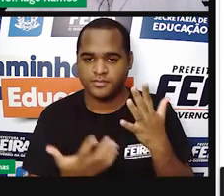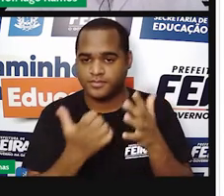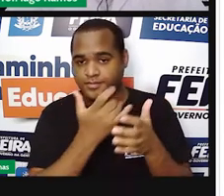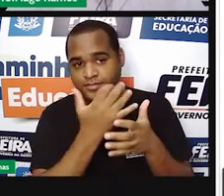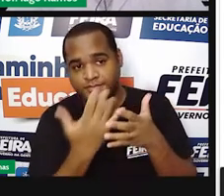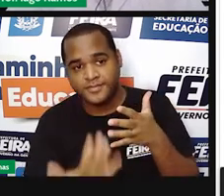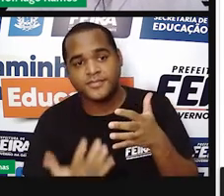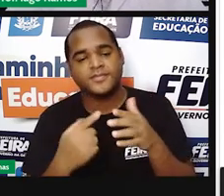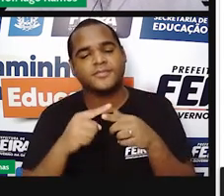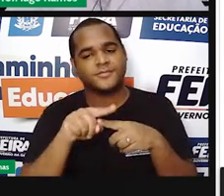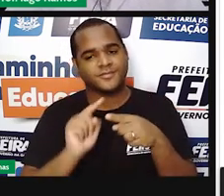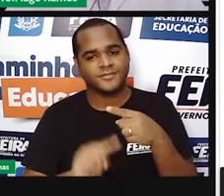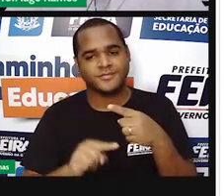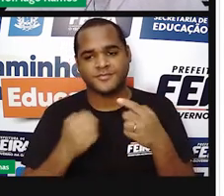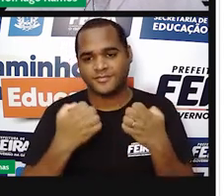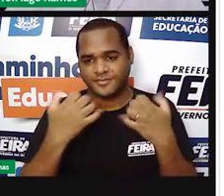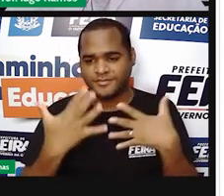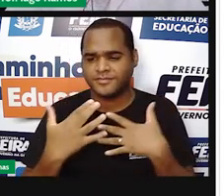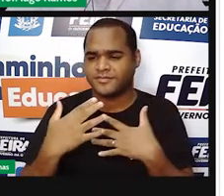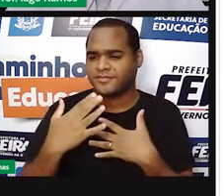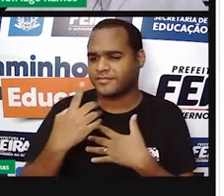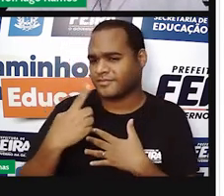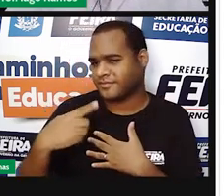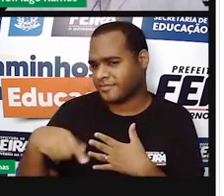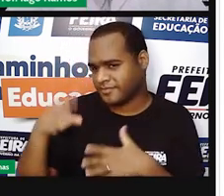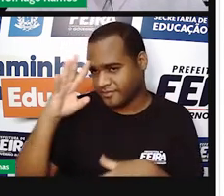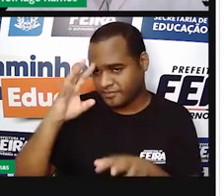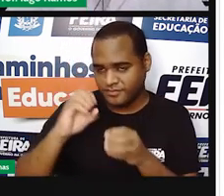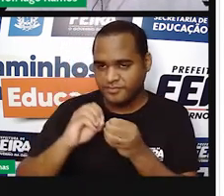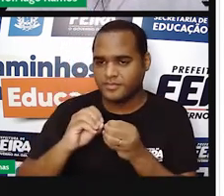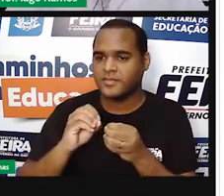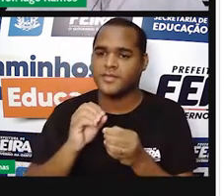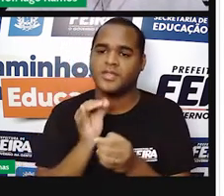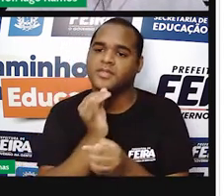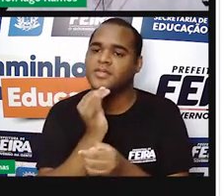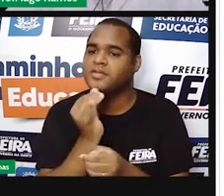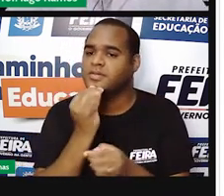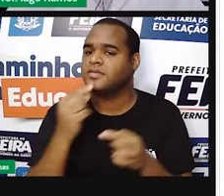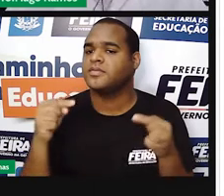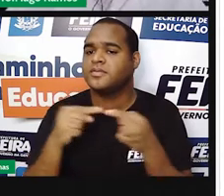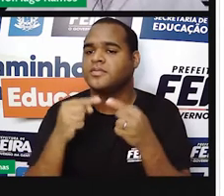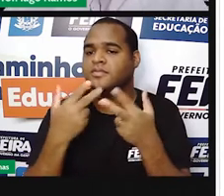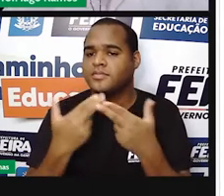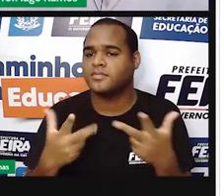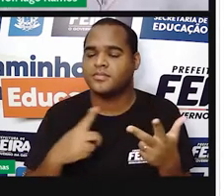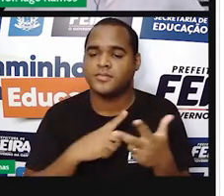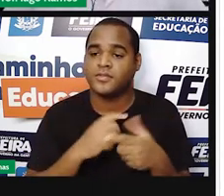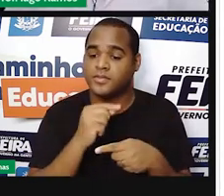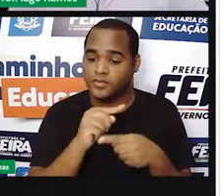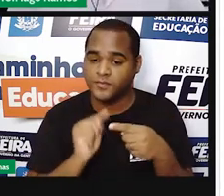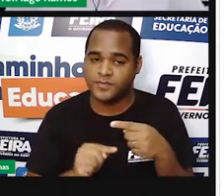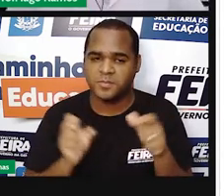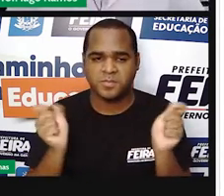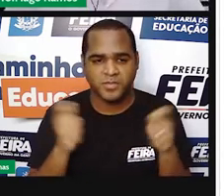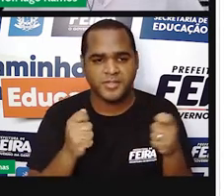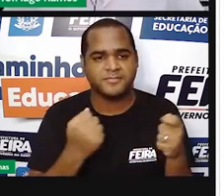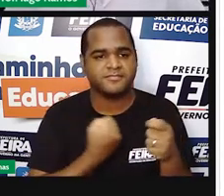de frações. E geralmente, quando nascer de frações, esses números podem ter vírgula.